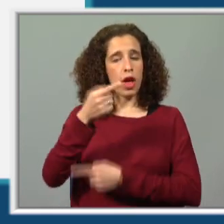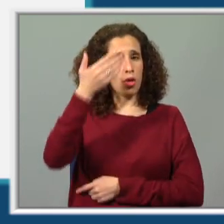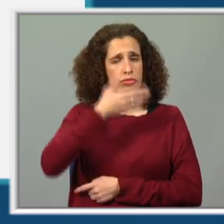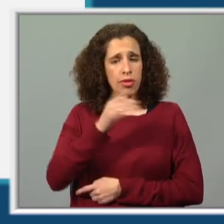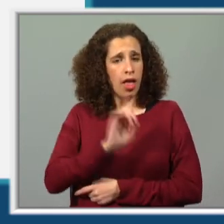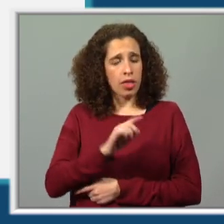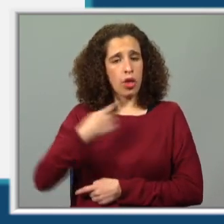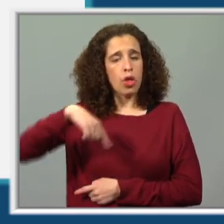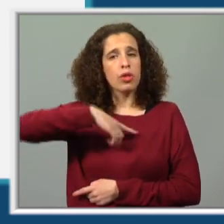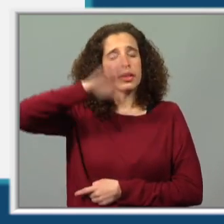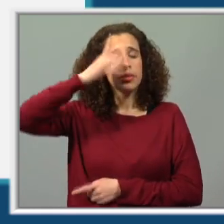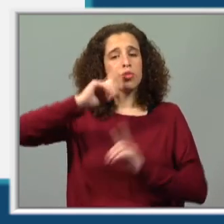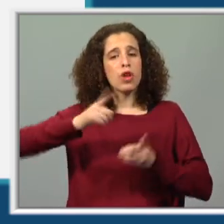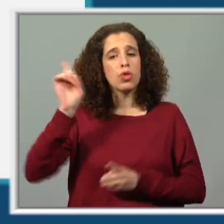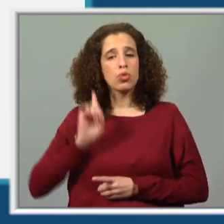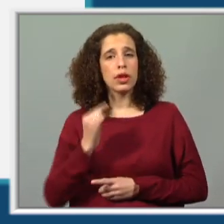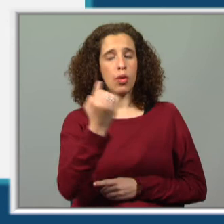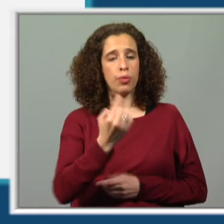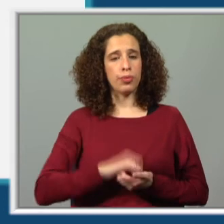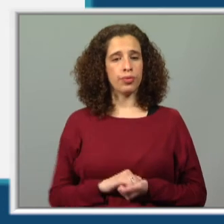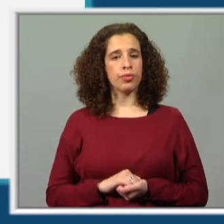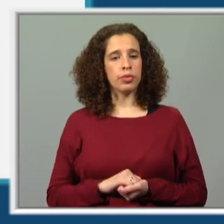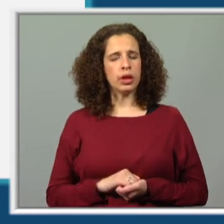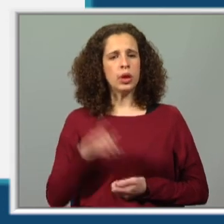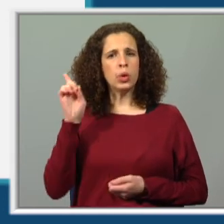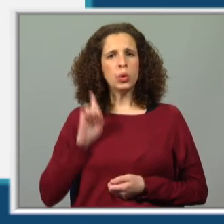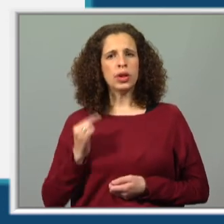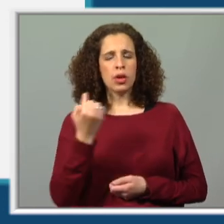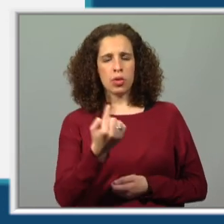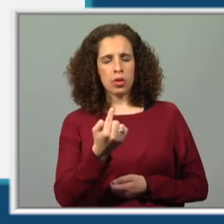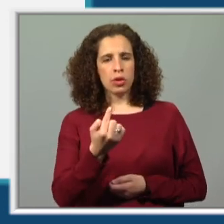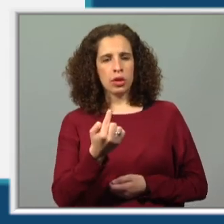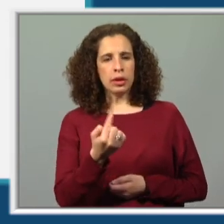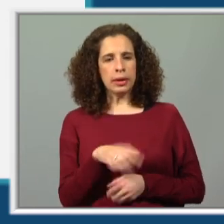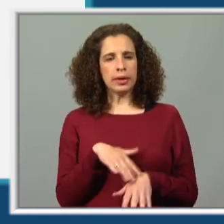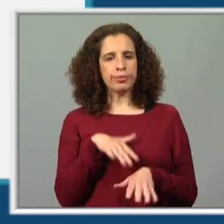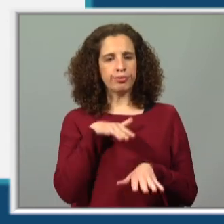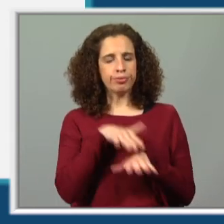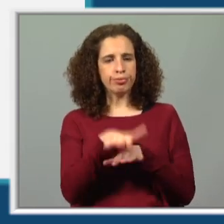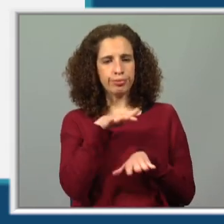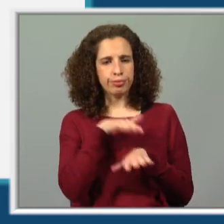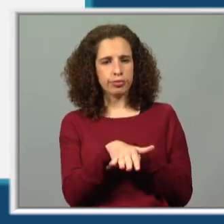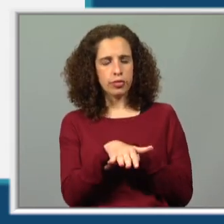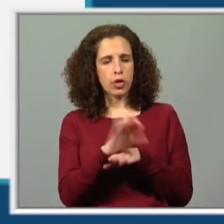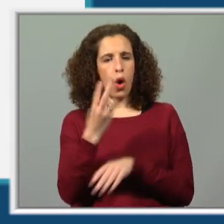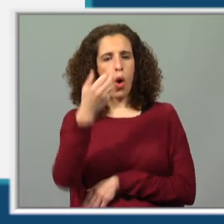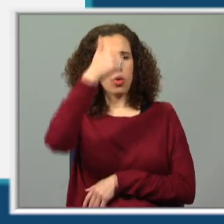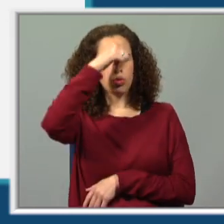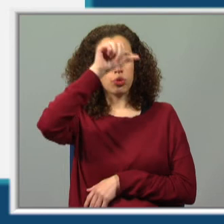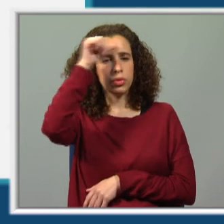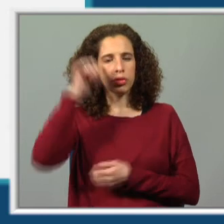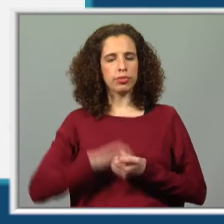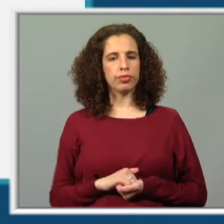dia, não Porque nós sabemos que iria iniciar no dia 1. Esse dia 1 seria numa terça-feira ou num domingo?